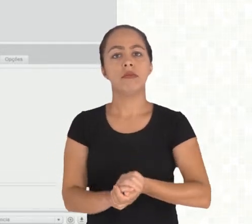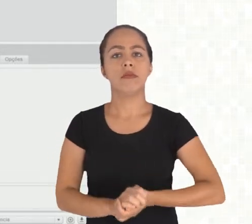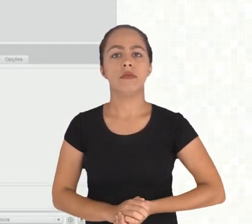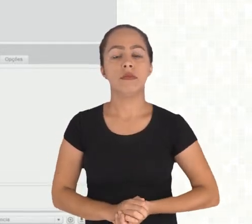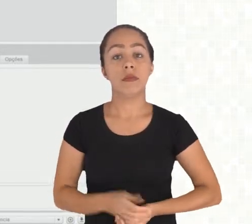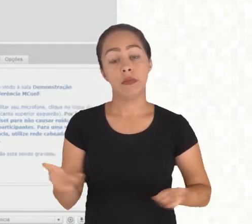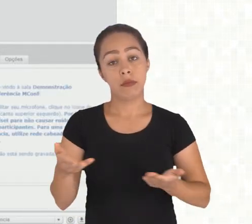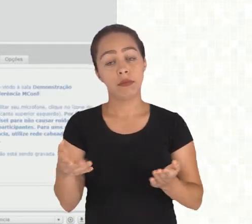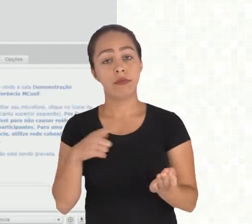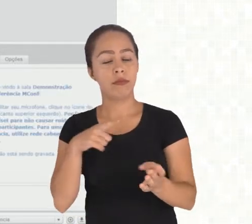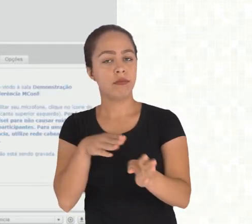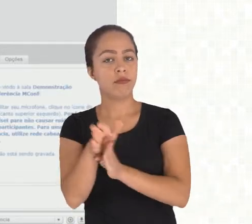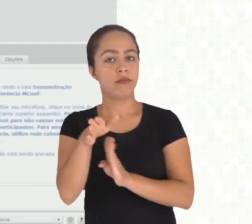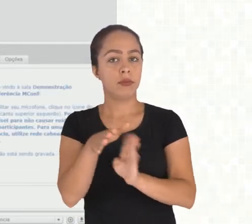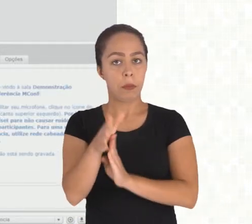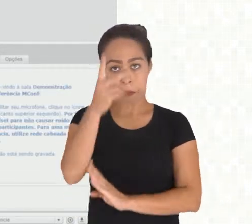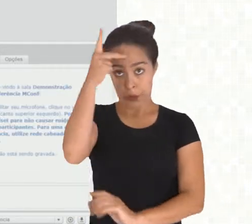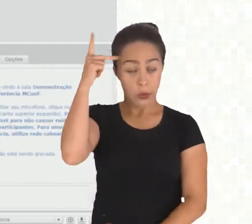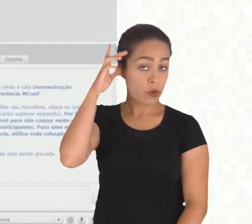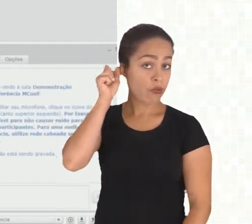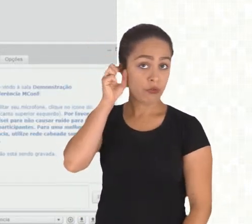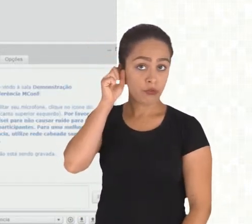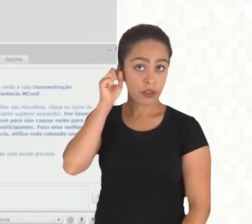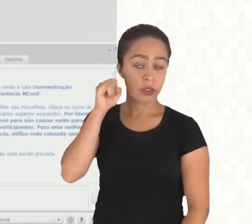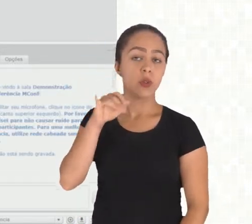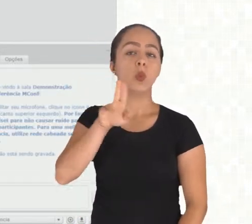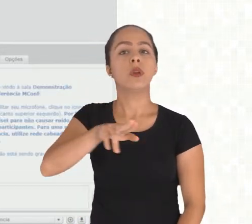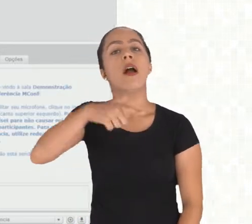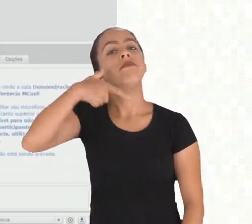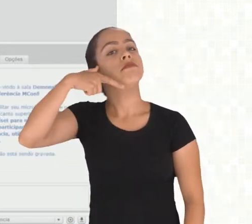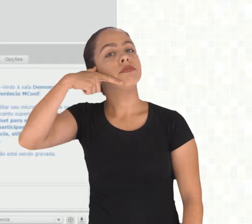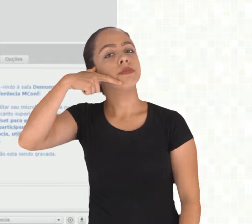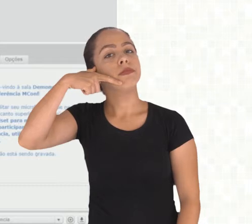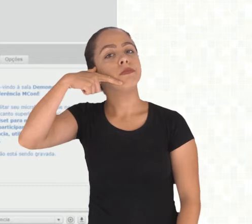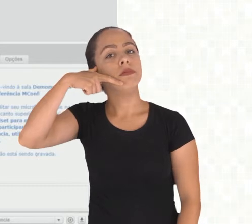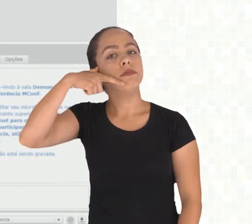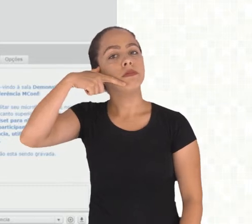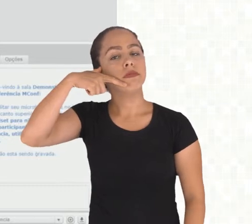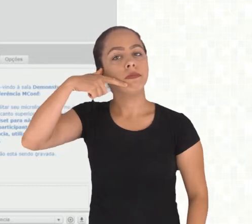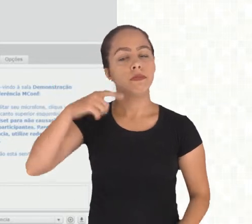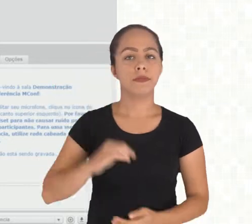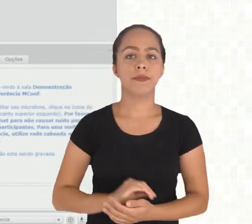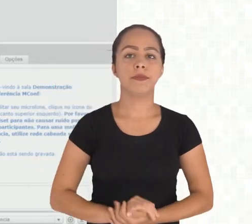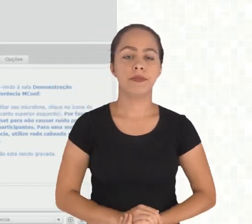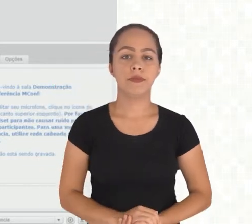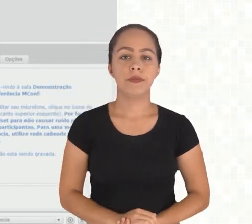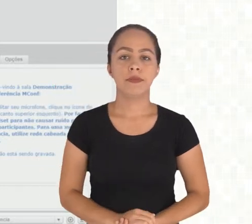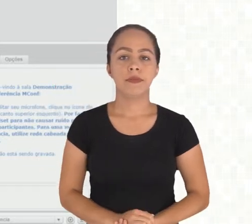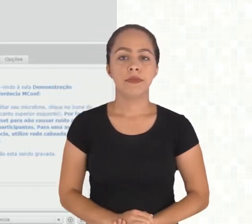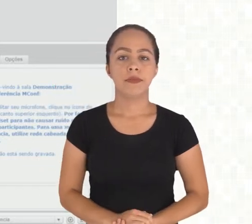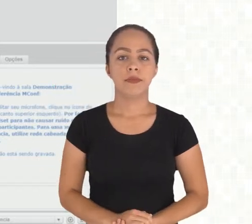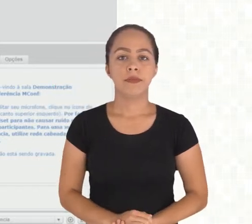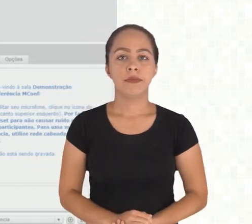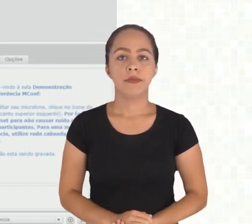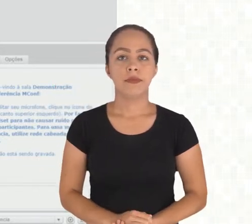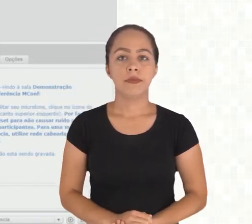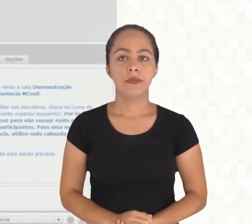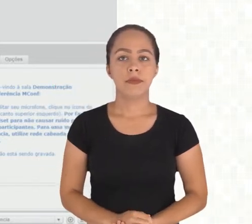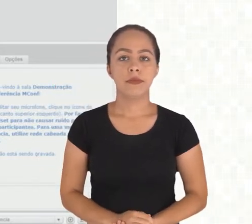caso, eu quero usar o microfone, pode ser que apareça uma notificação aqui no canto superior esquerdo